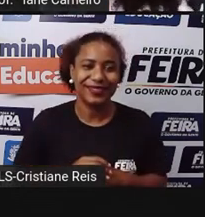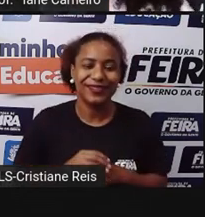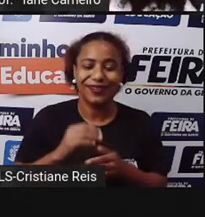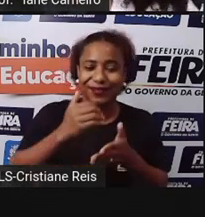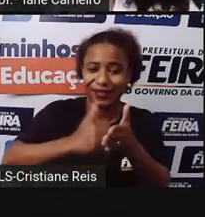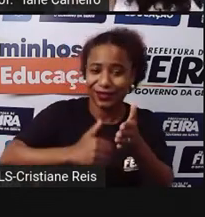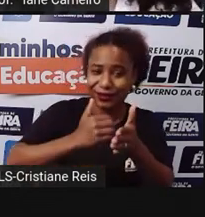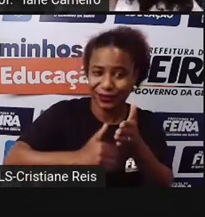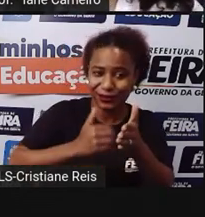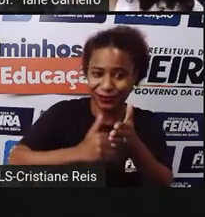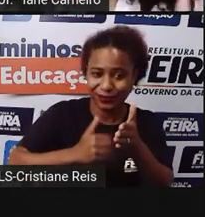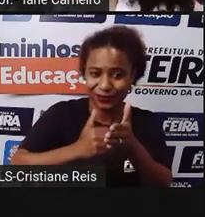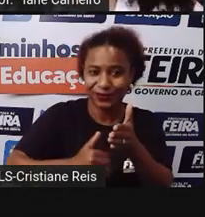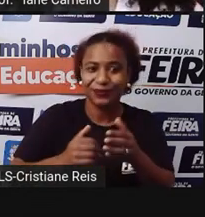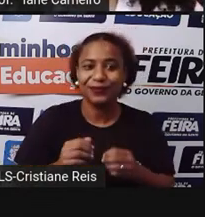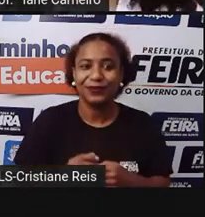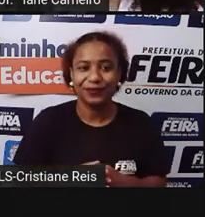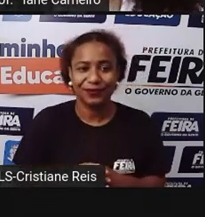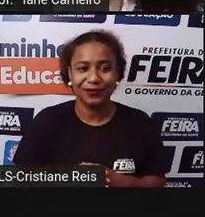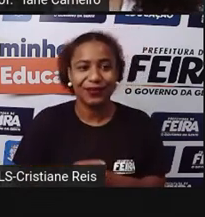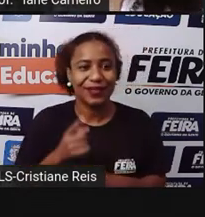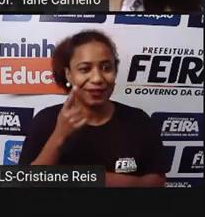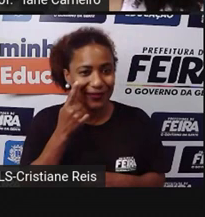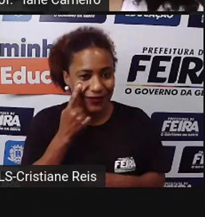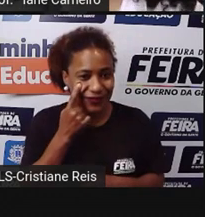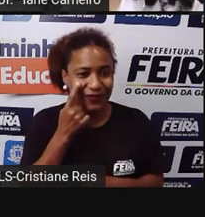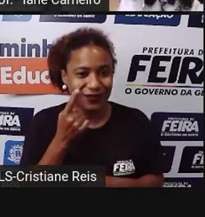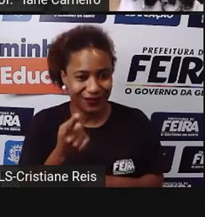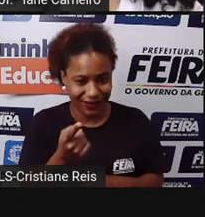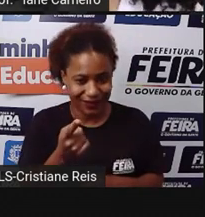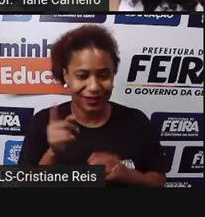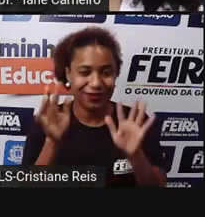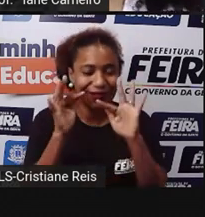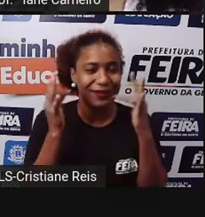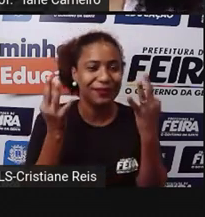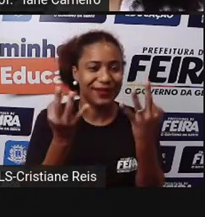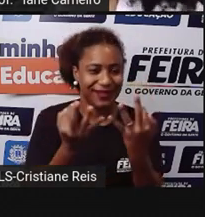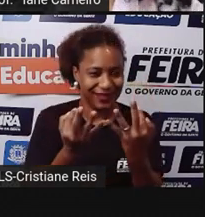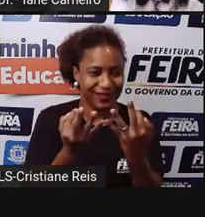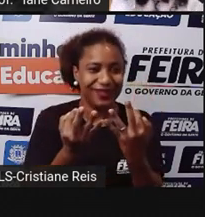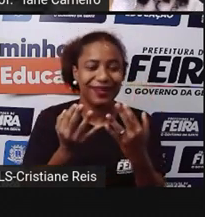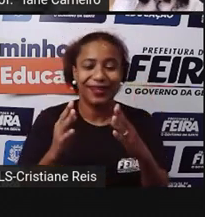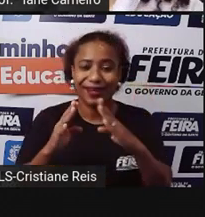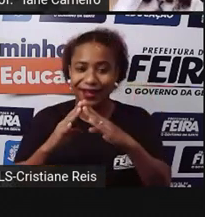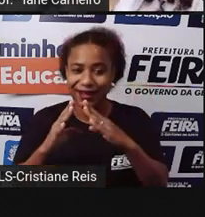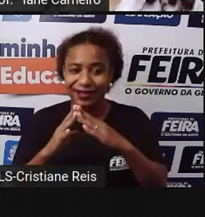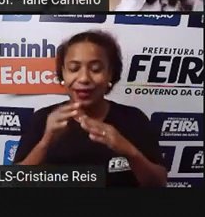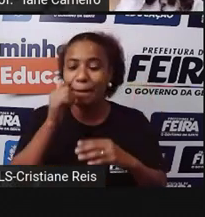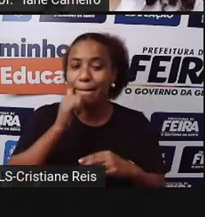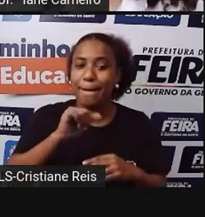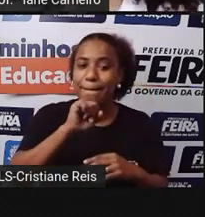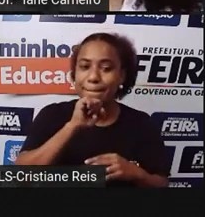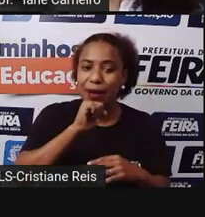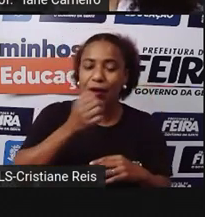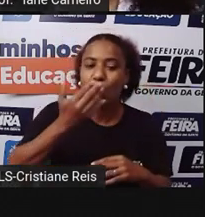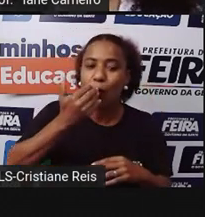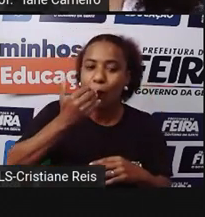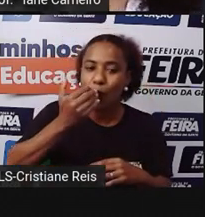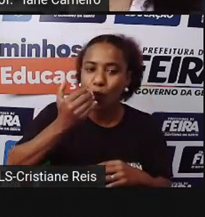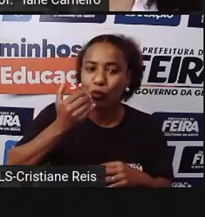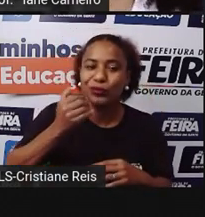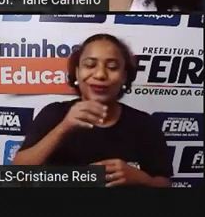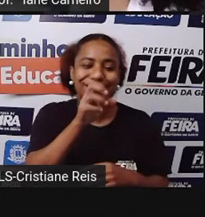Treços dele Tá certo? Então é isso Vejam aí Na família de vocês Né? Se a mamãe for Preparar um almoço Aí pra